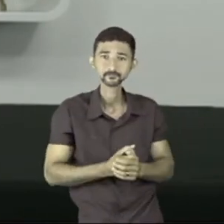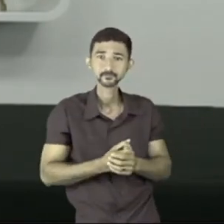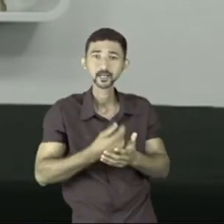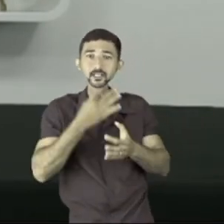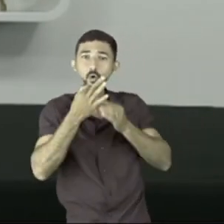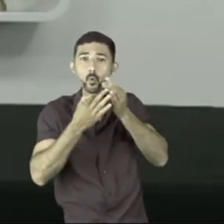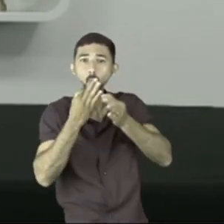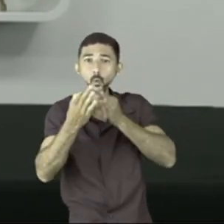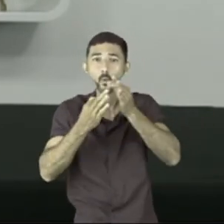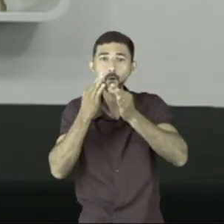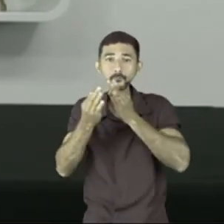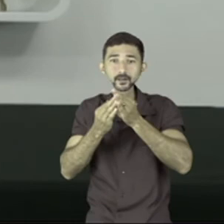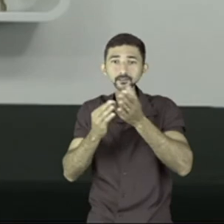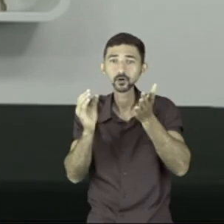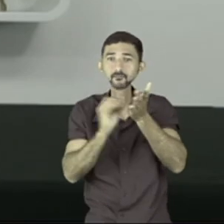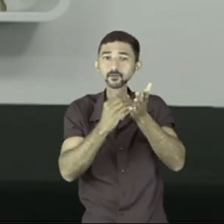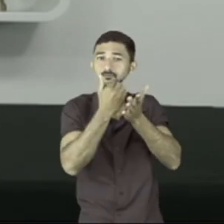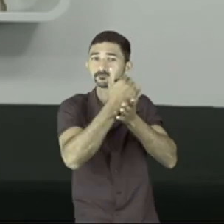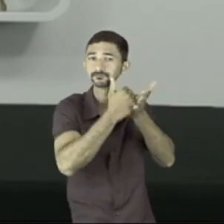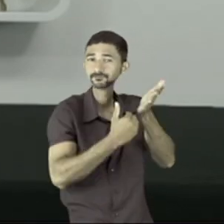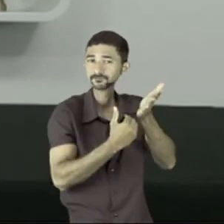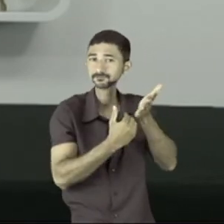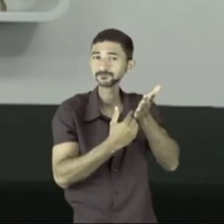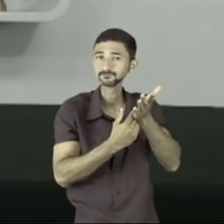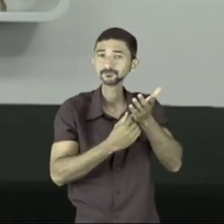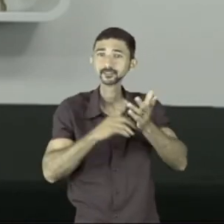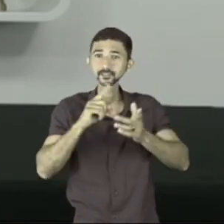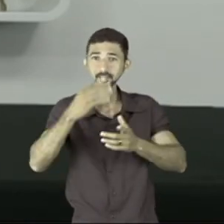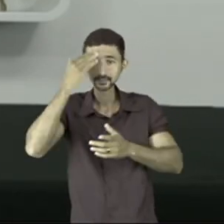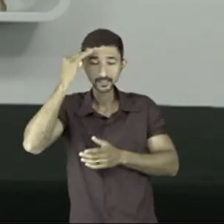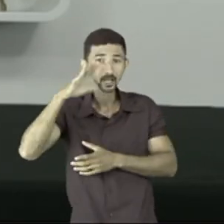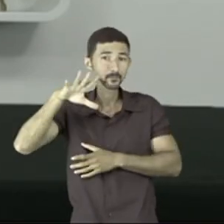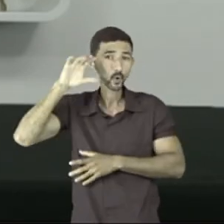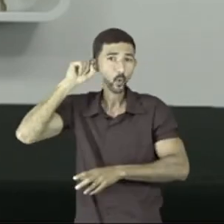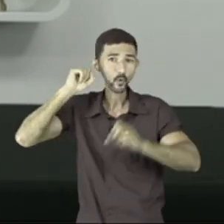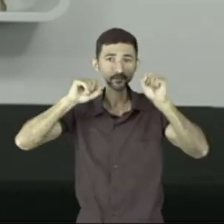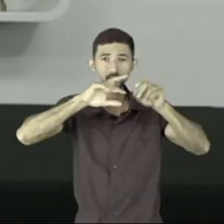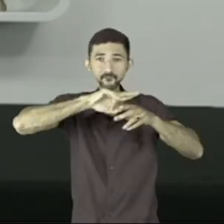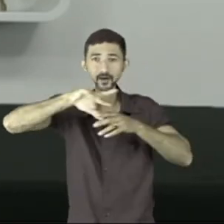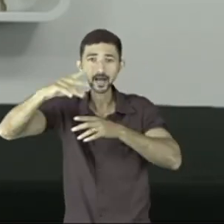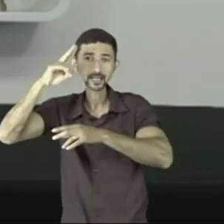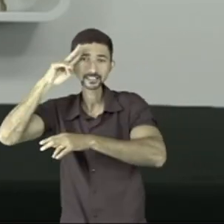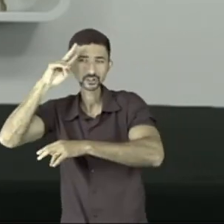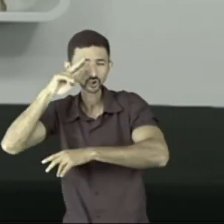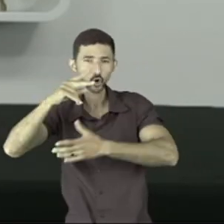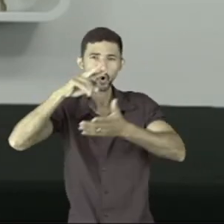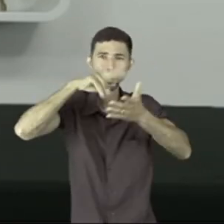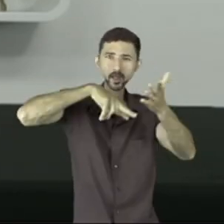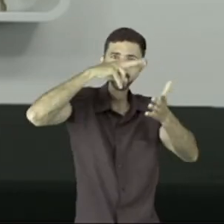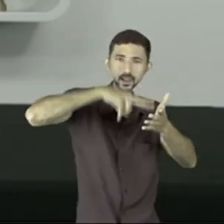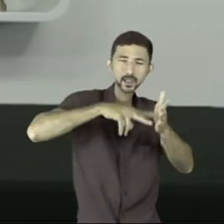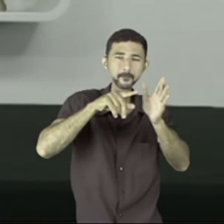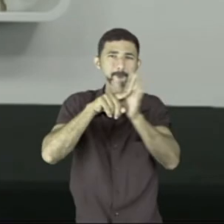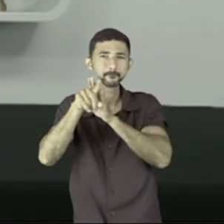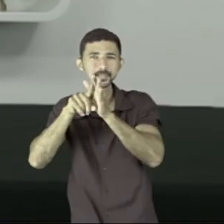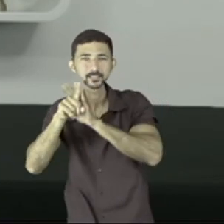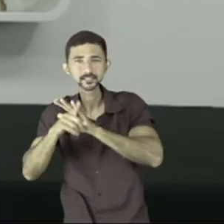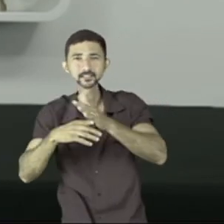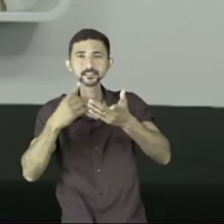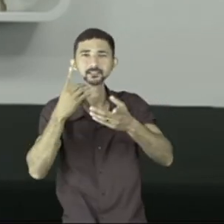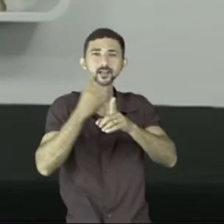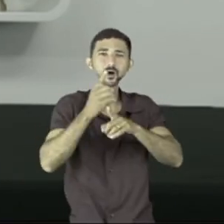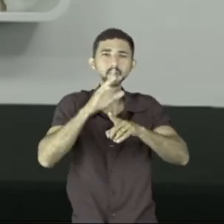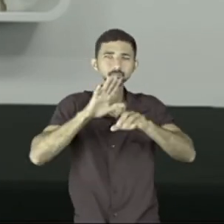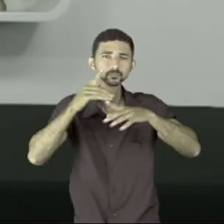seus argumentos eles só aparecem a partir do momento em que você ouve versões lê versões pesquisa e